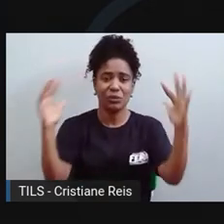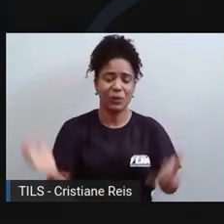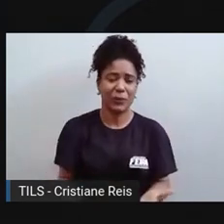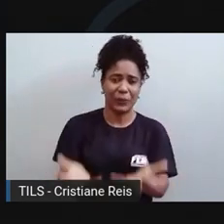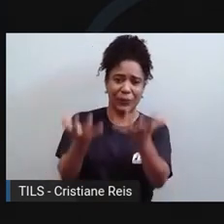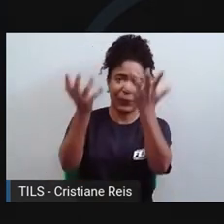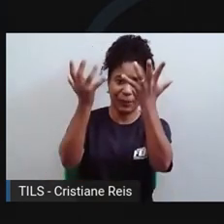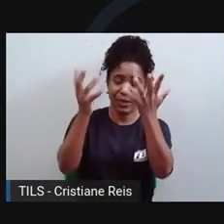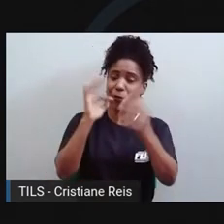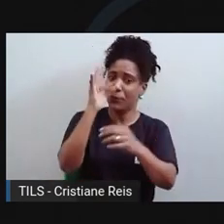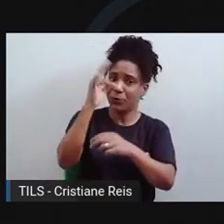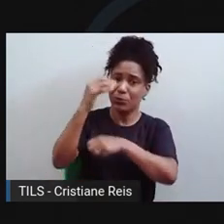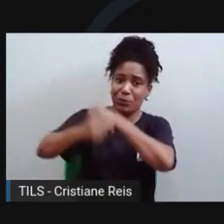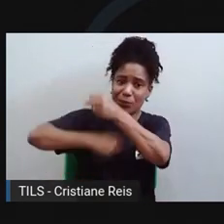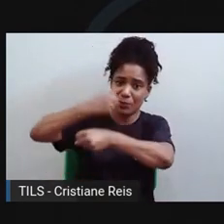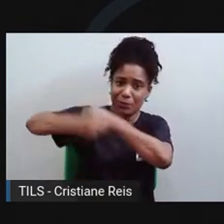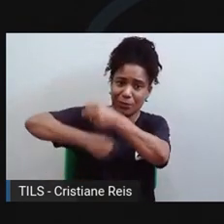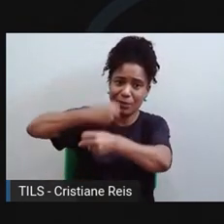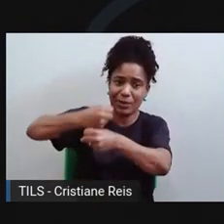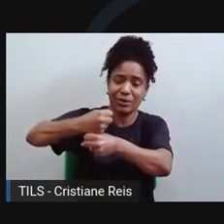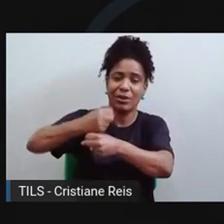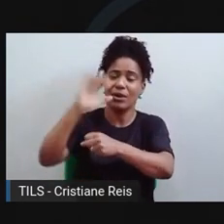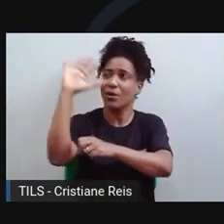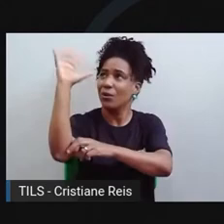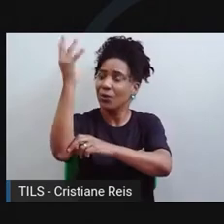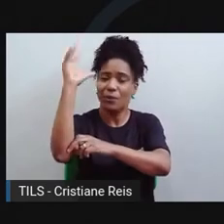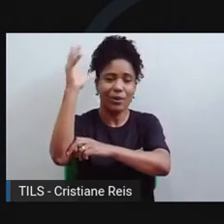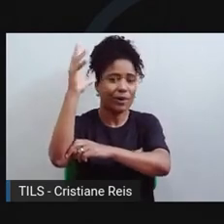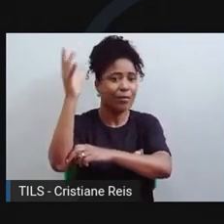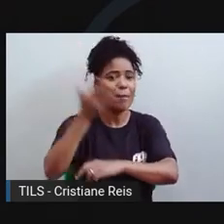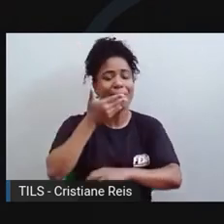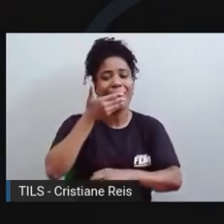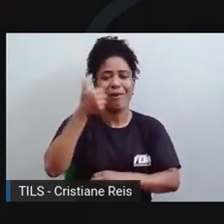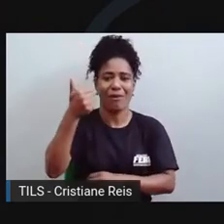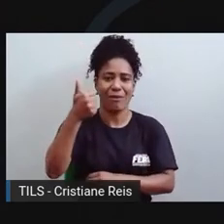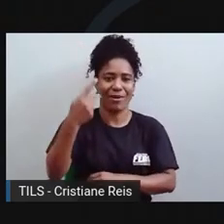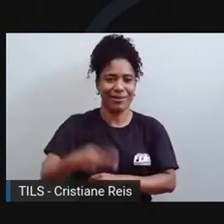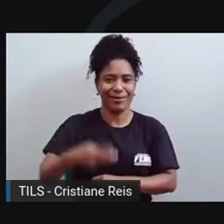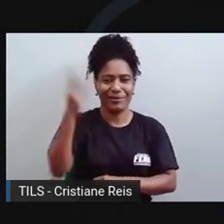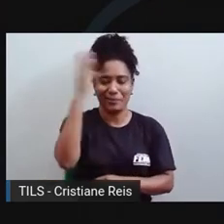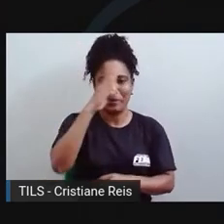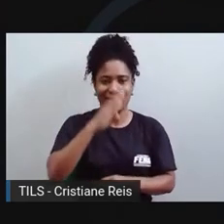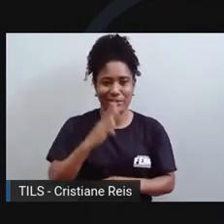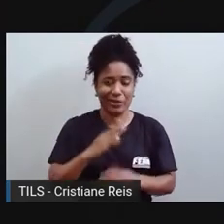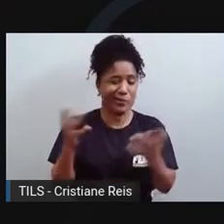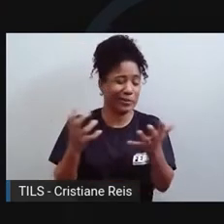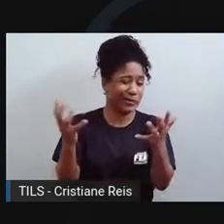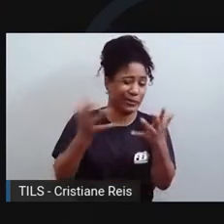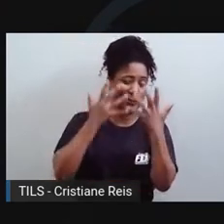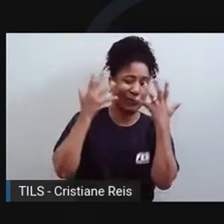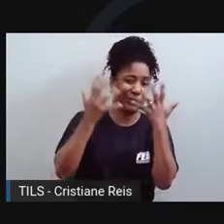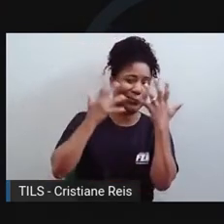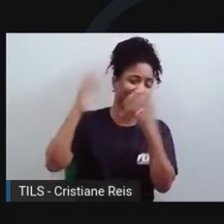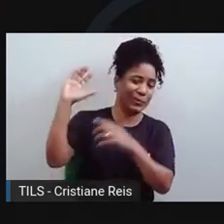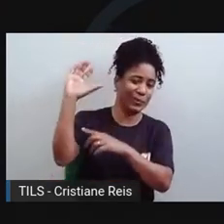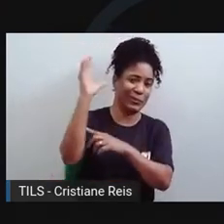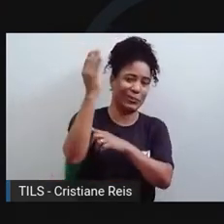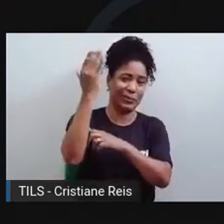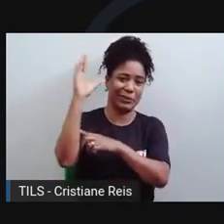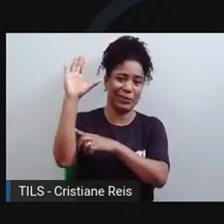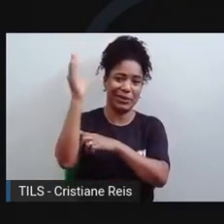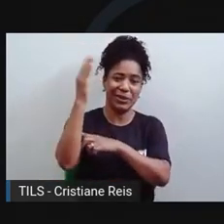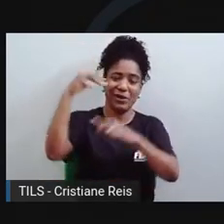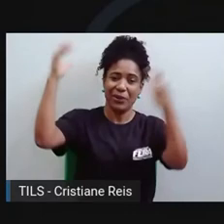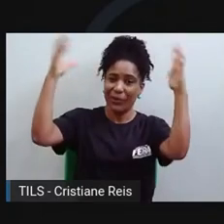próximas décadas, o clima na região central do Brasil, que hoje está sendo muito afetado por uma redução significativa de chuvas,